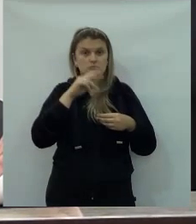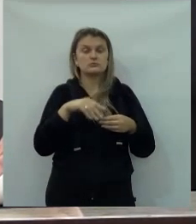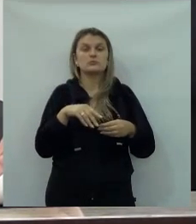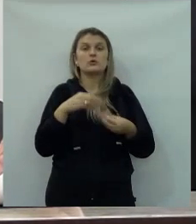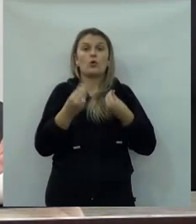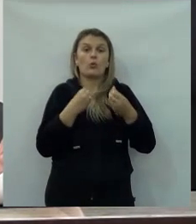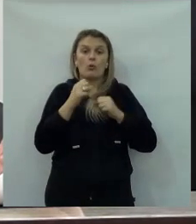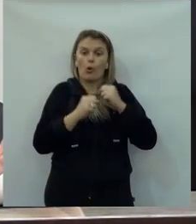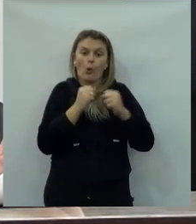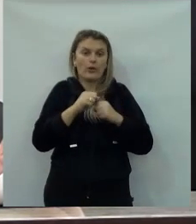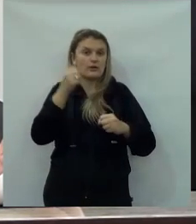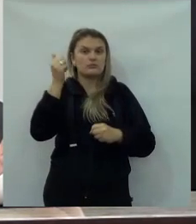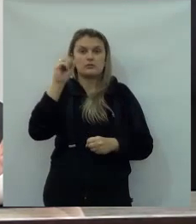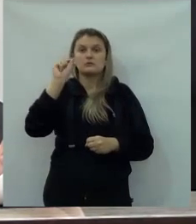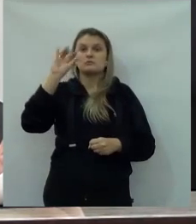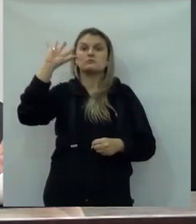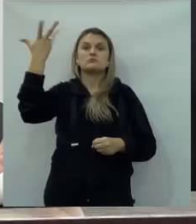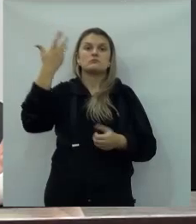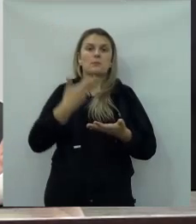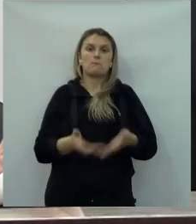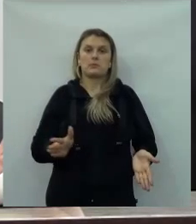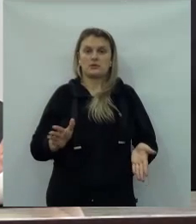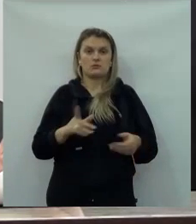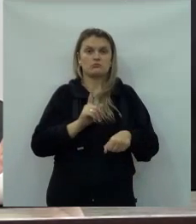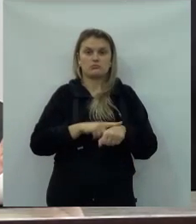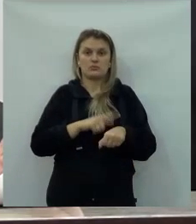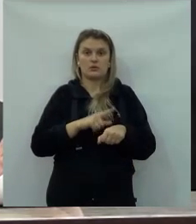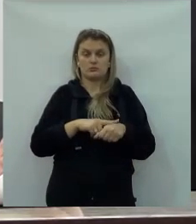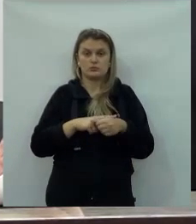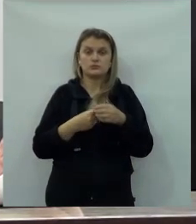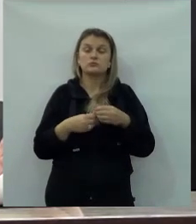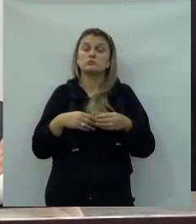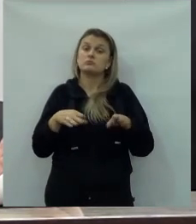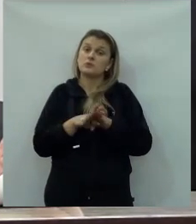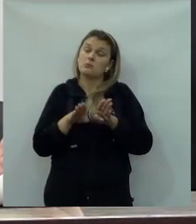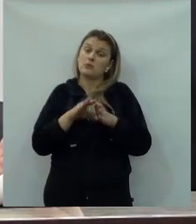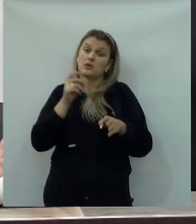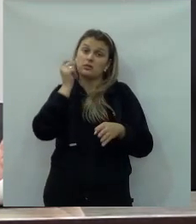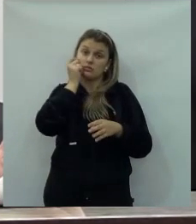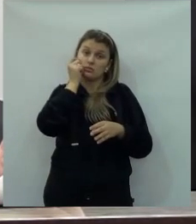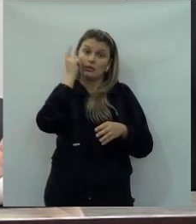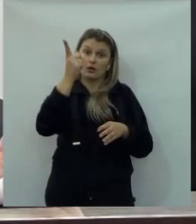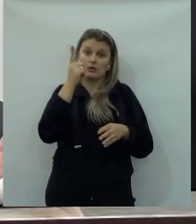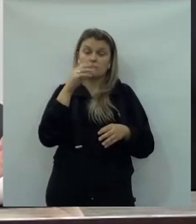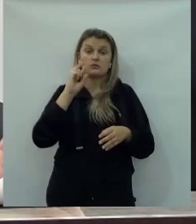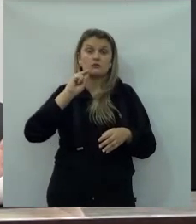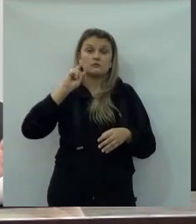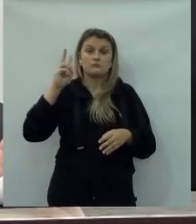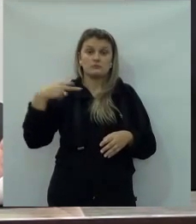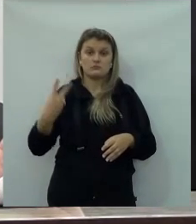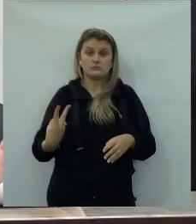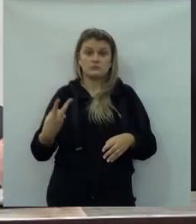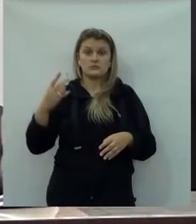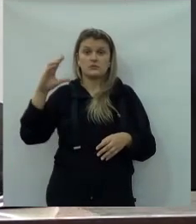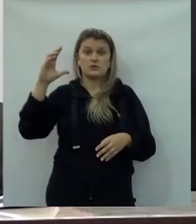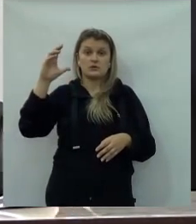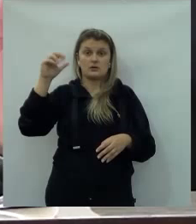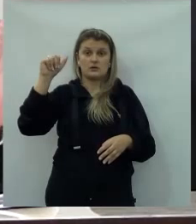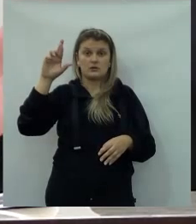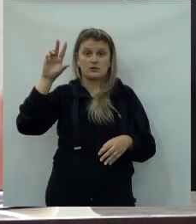fiscalizar, correr atrás do que... Eu acho que surgiu até que